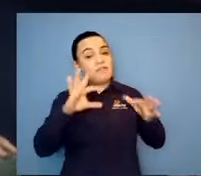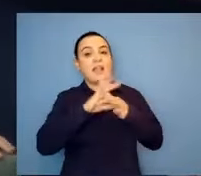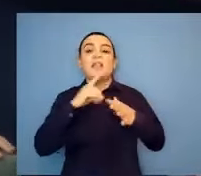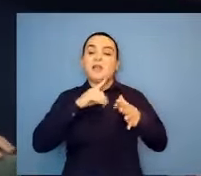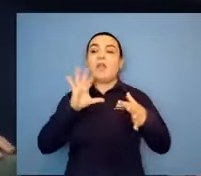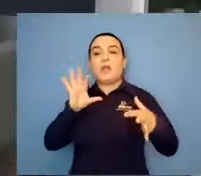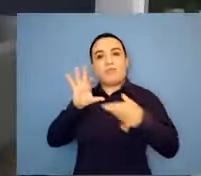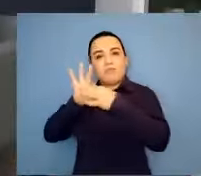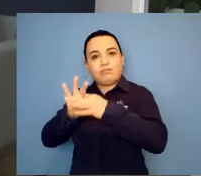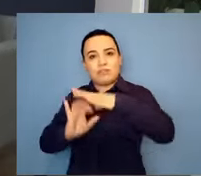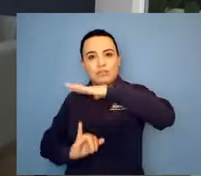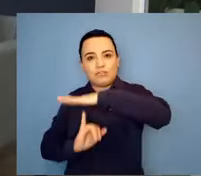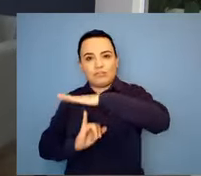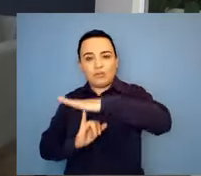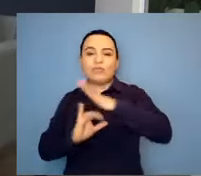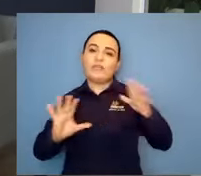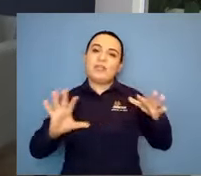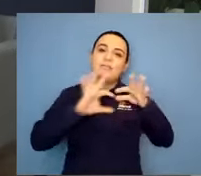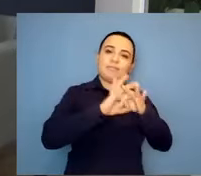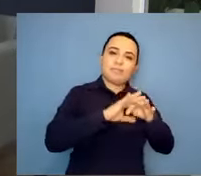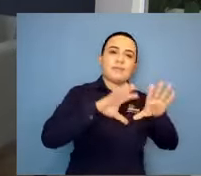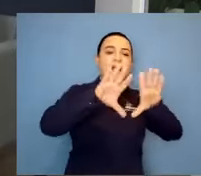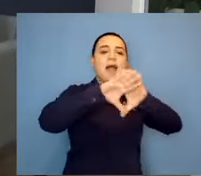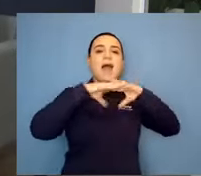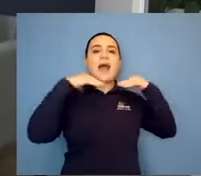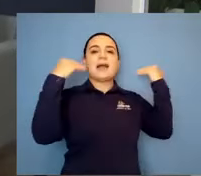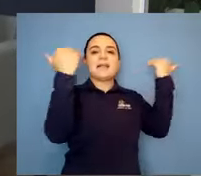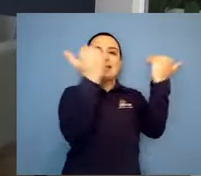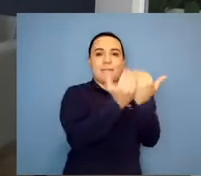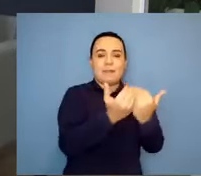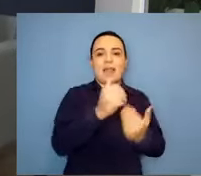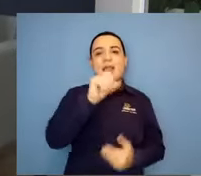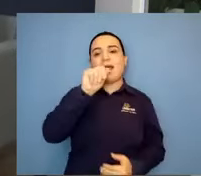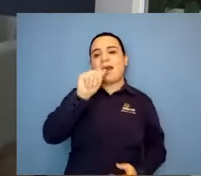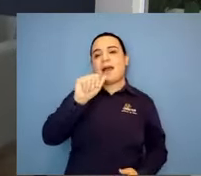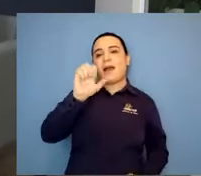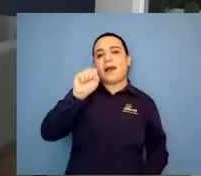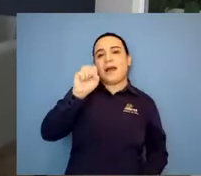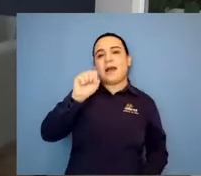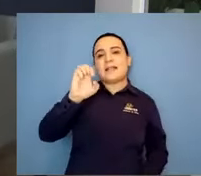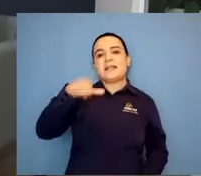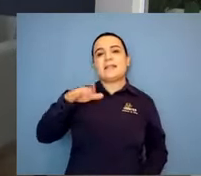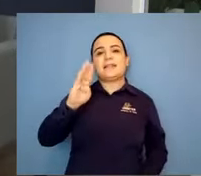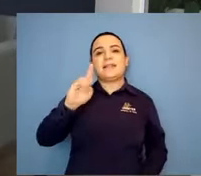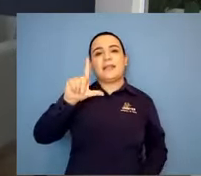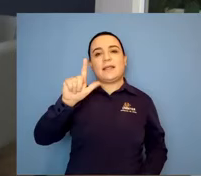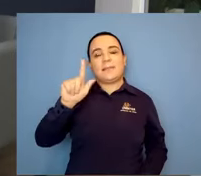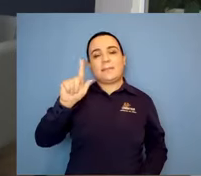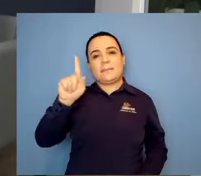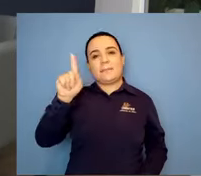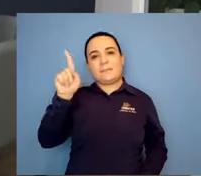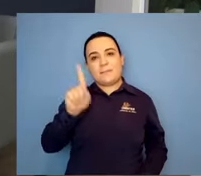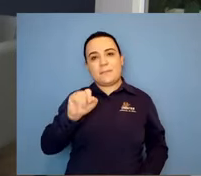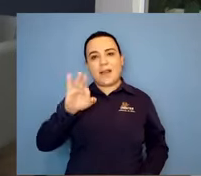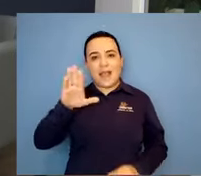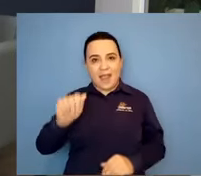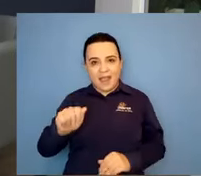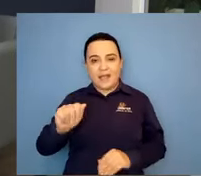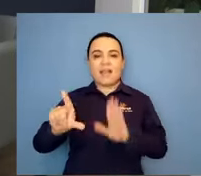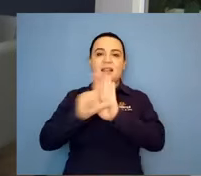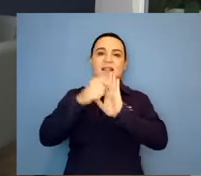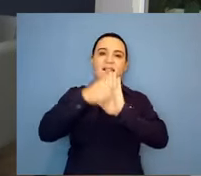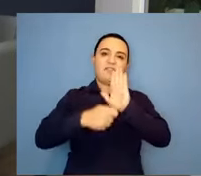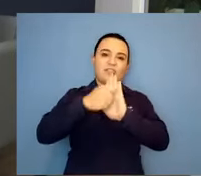Assembleia. Não poderiam ter pensado melhor. Obrigada. Linda, nós estamos finalizando o programa.